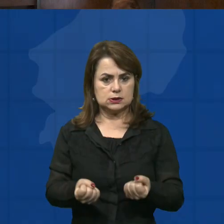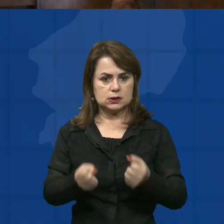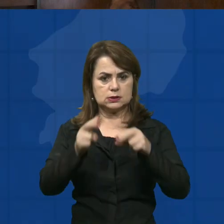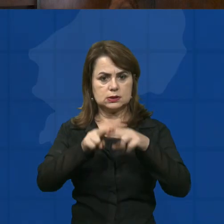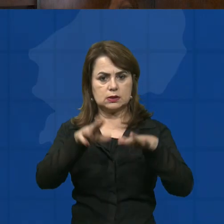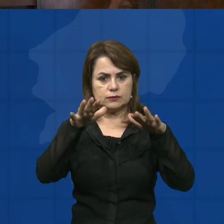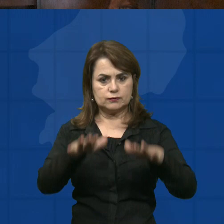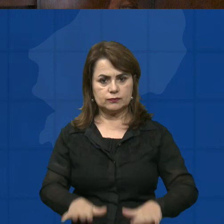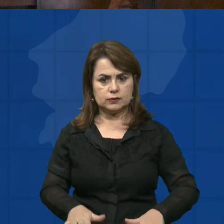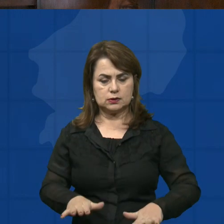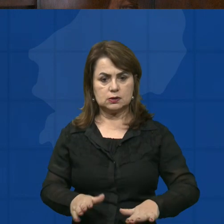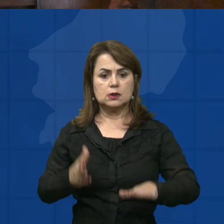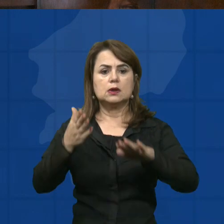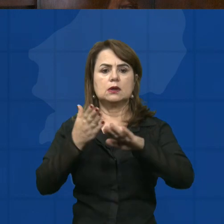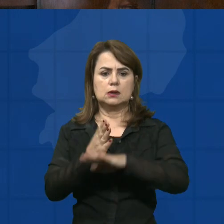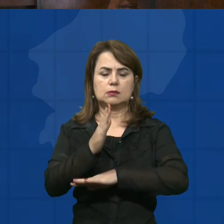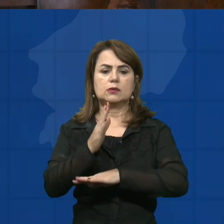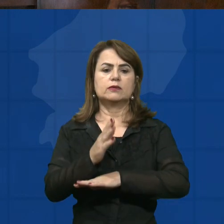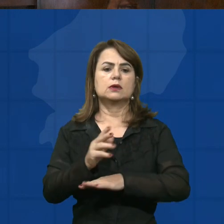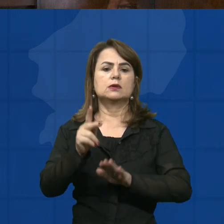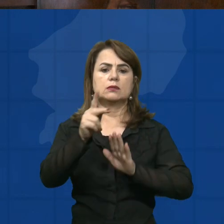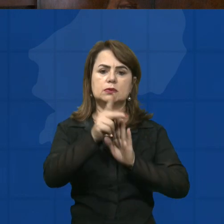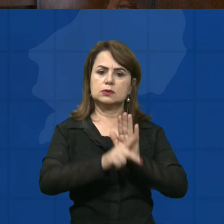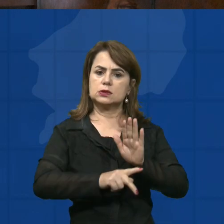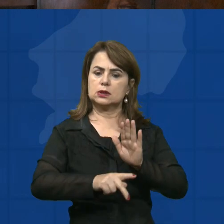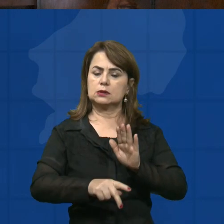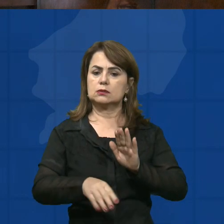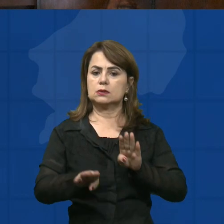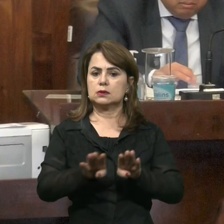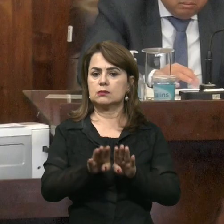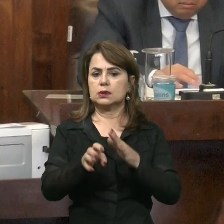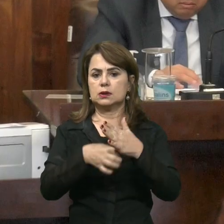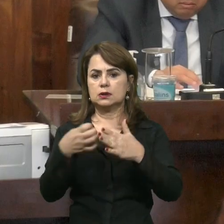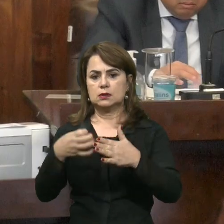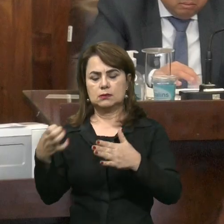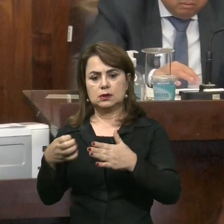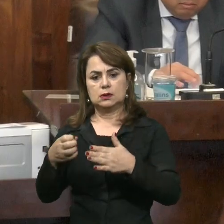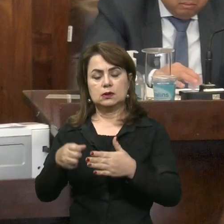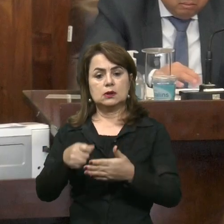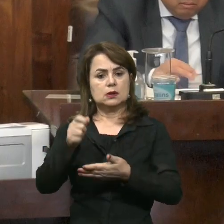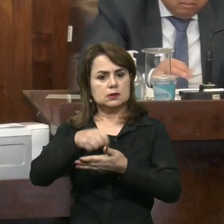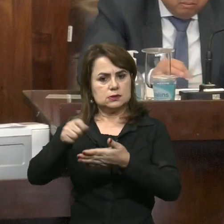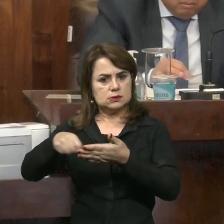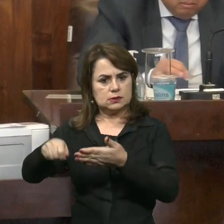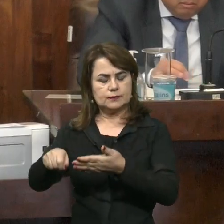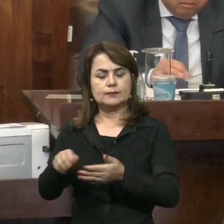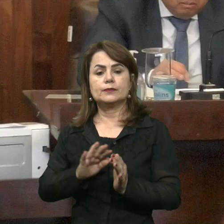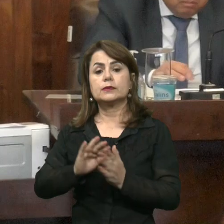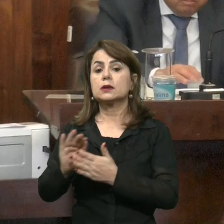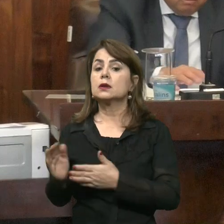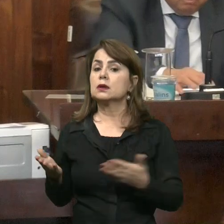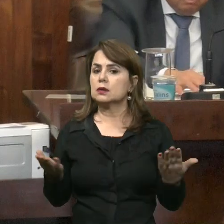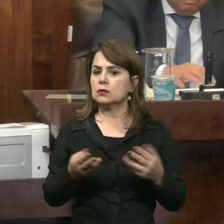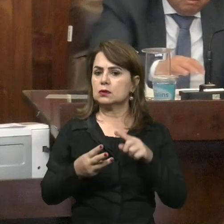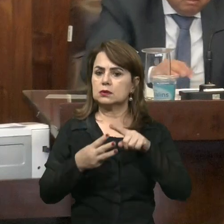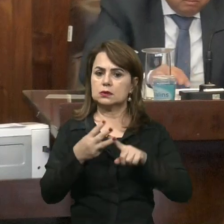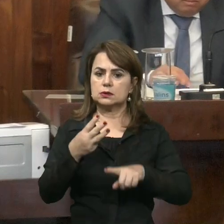A A Redação Final Ficará Cargo Da Presidência Após A Sanção Terceiro Item Disfunção Única Do